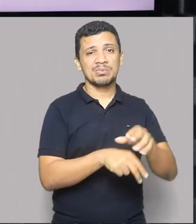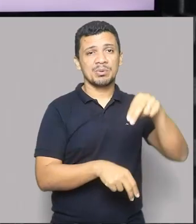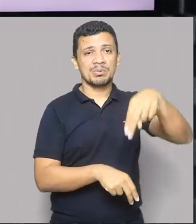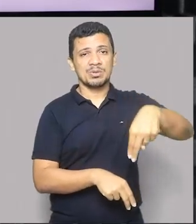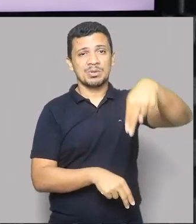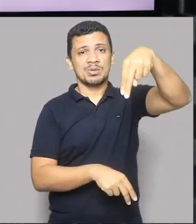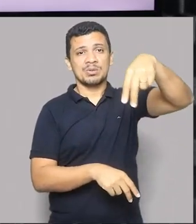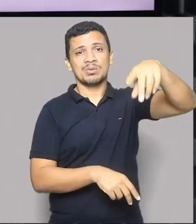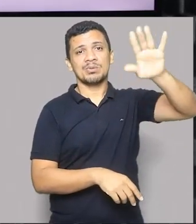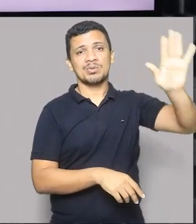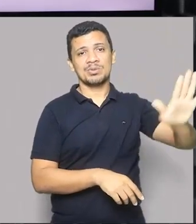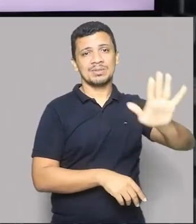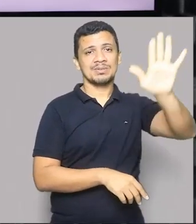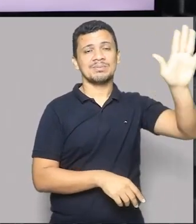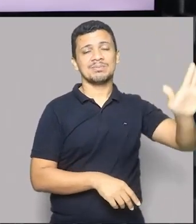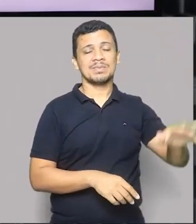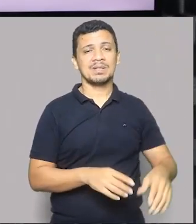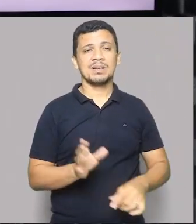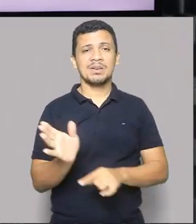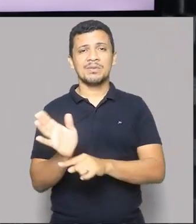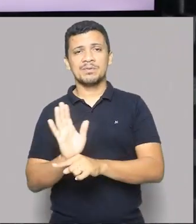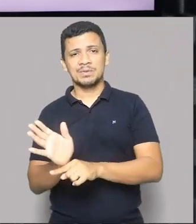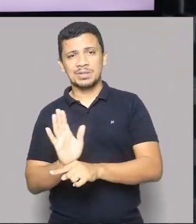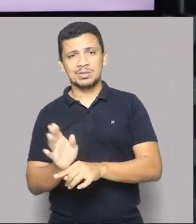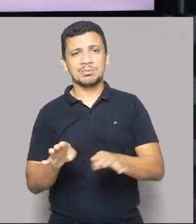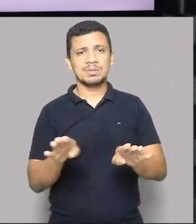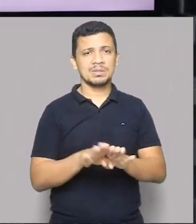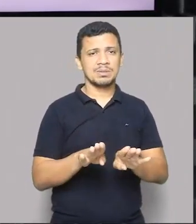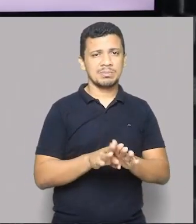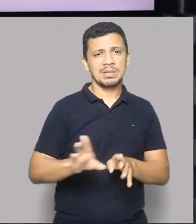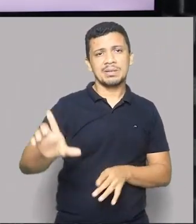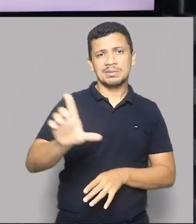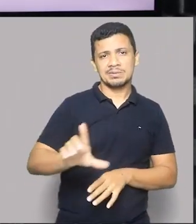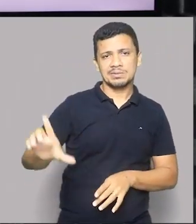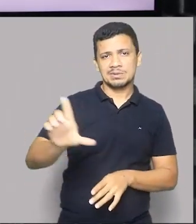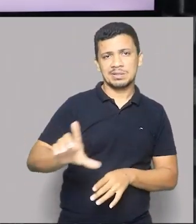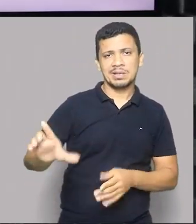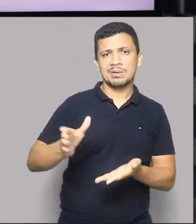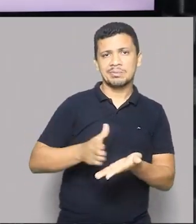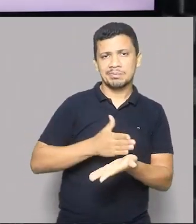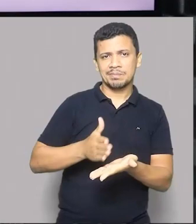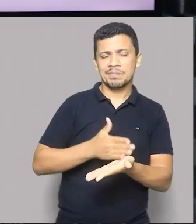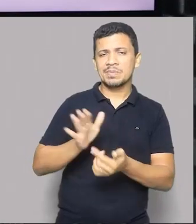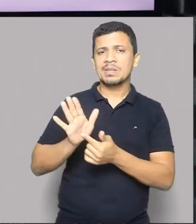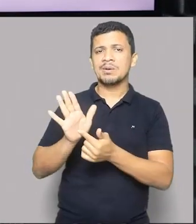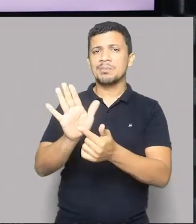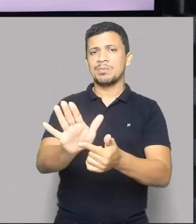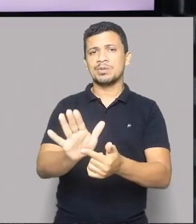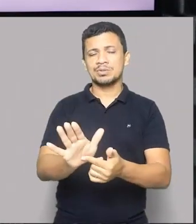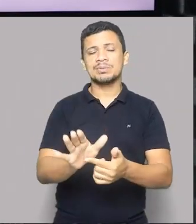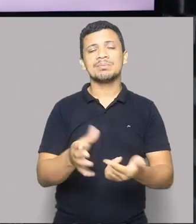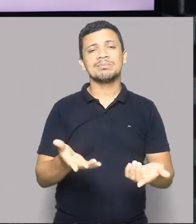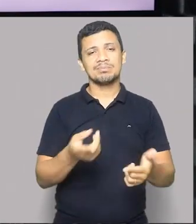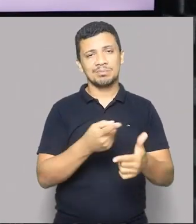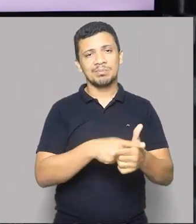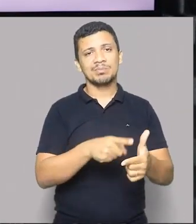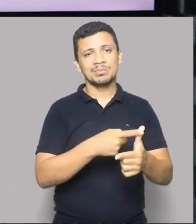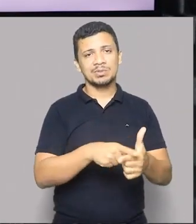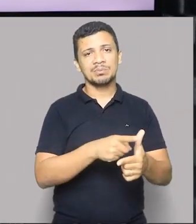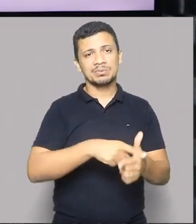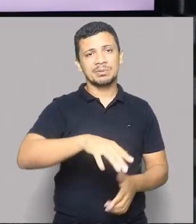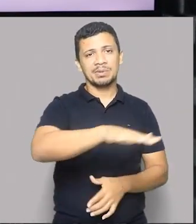filmes e obras literárias retratam o problema da querida e famosa caatinga?